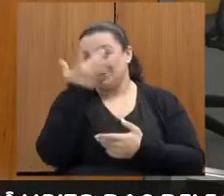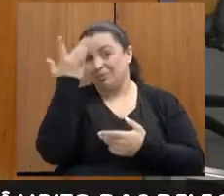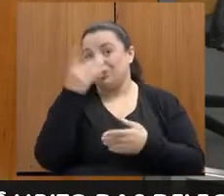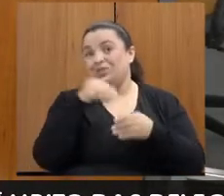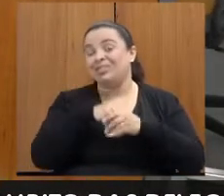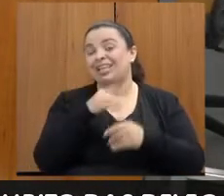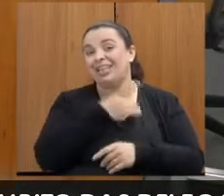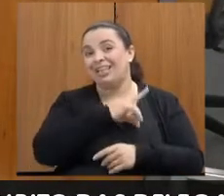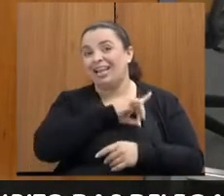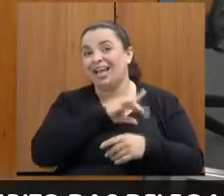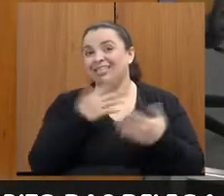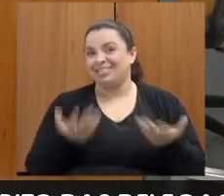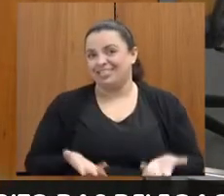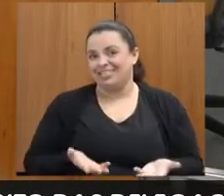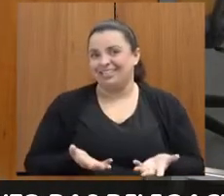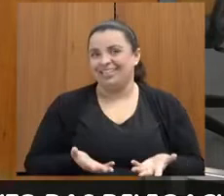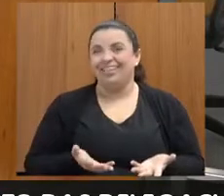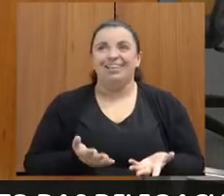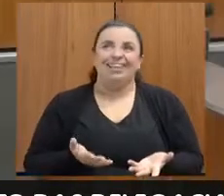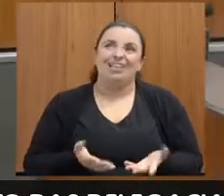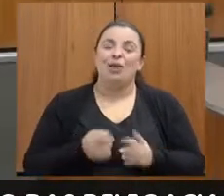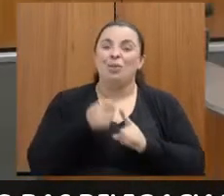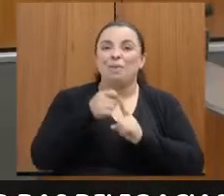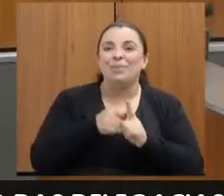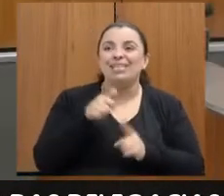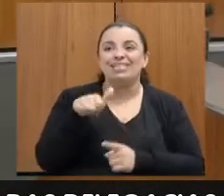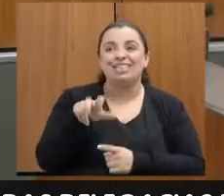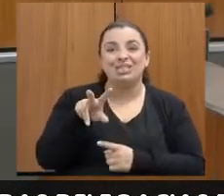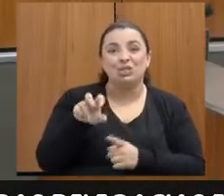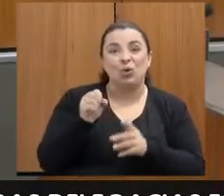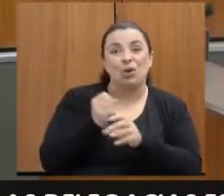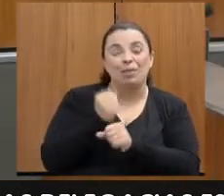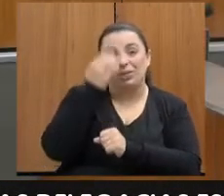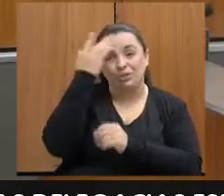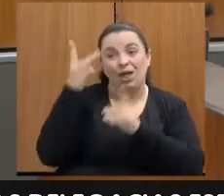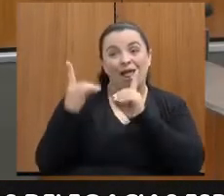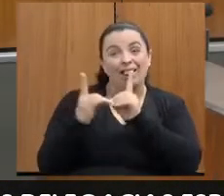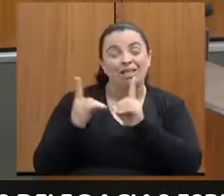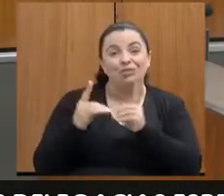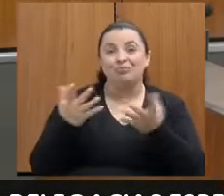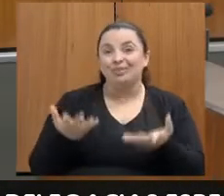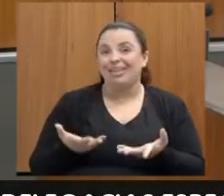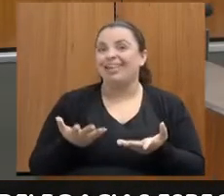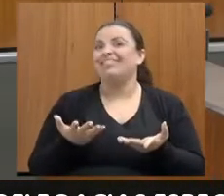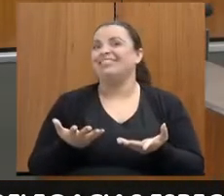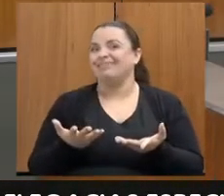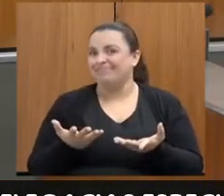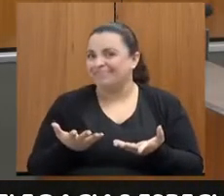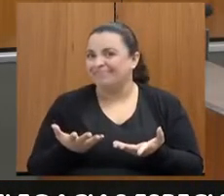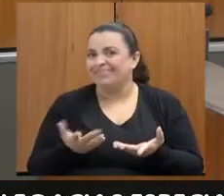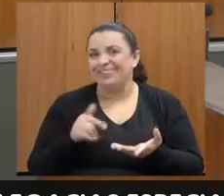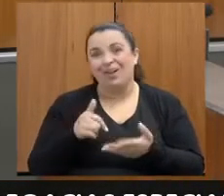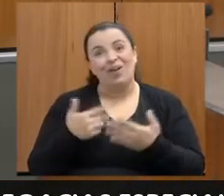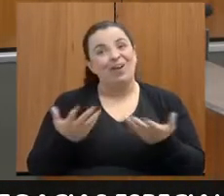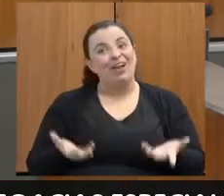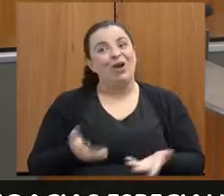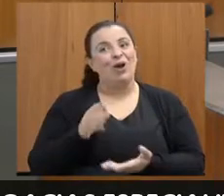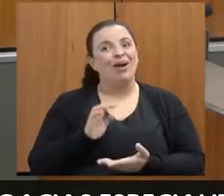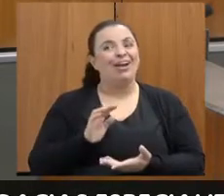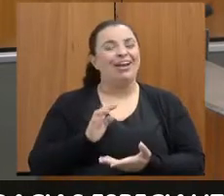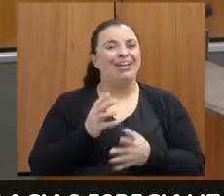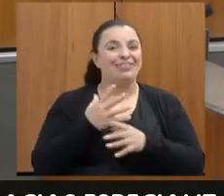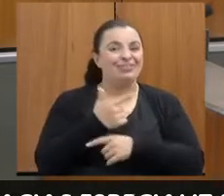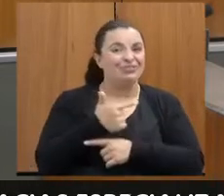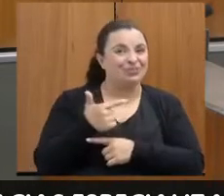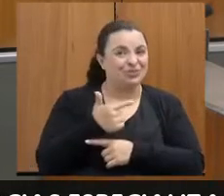por 150 atendimentos mais ou menos mensais, sem medidas protetivas. Então, isso não é nada. Sim, é verdade. É preciso registrar aqui.